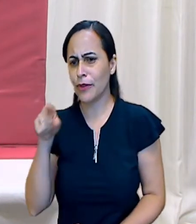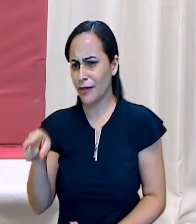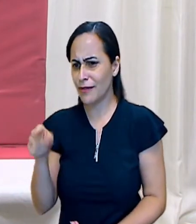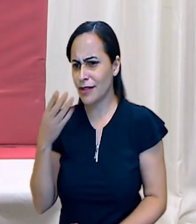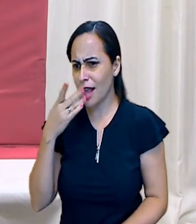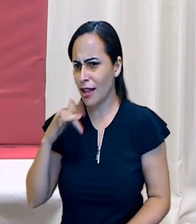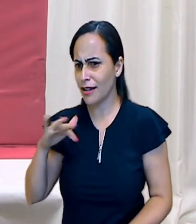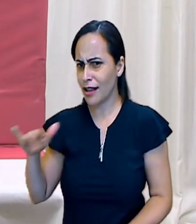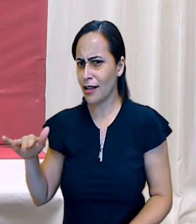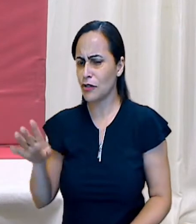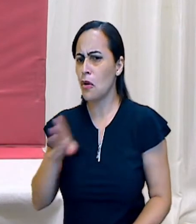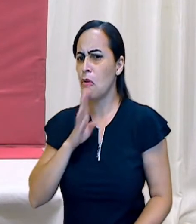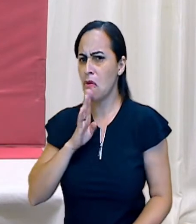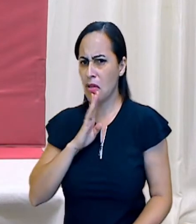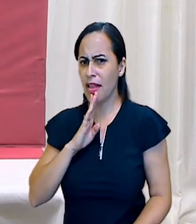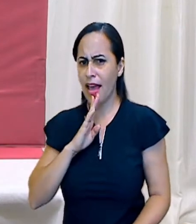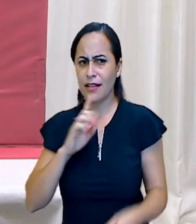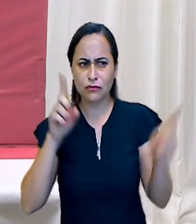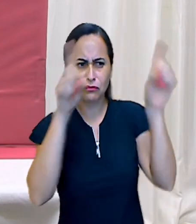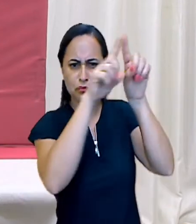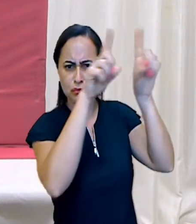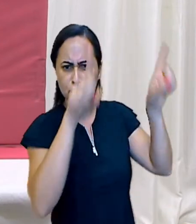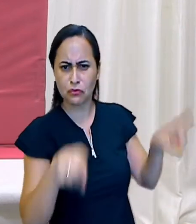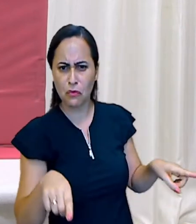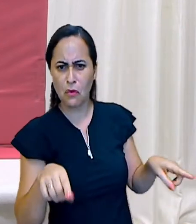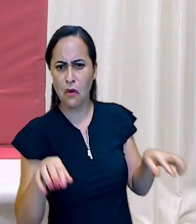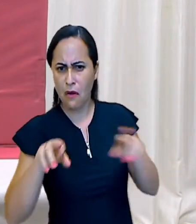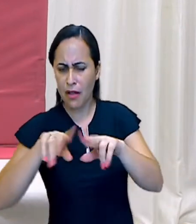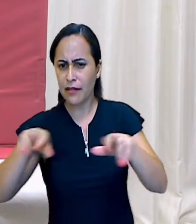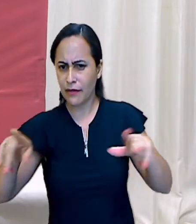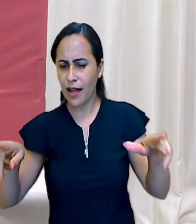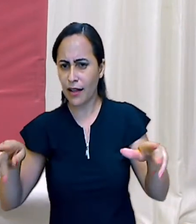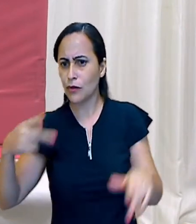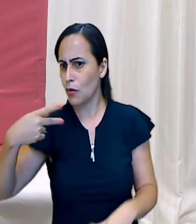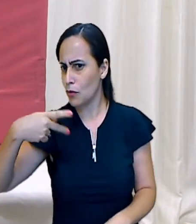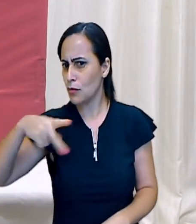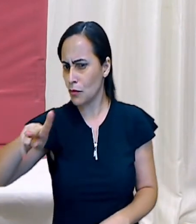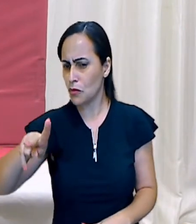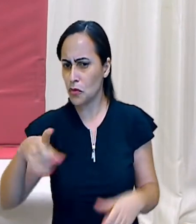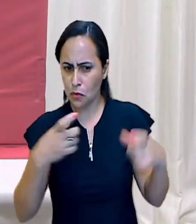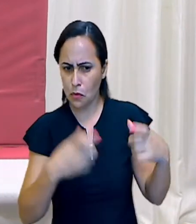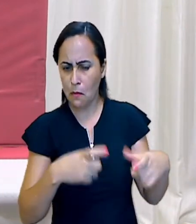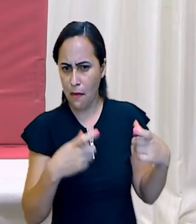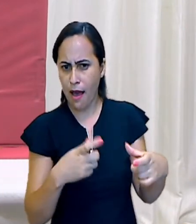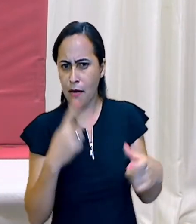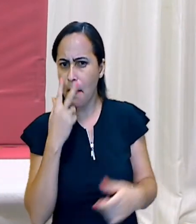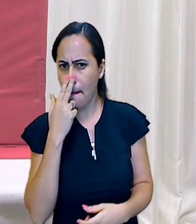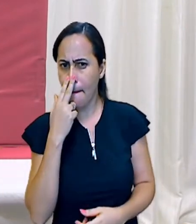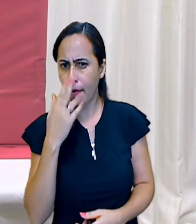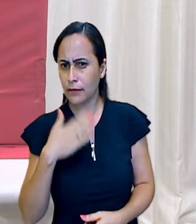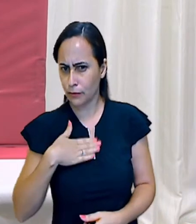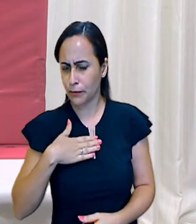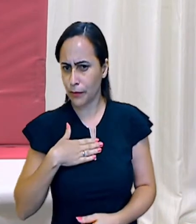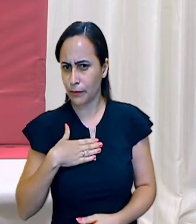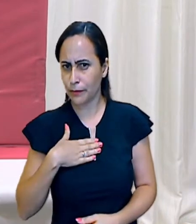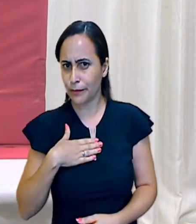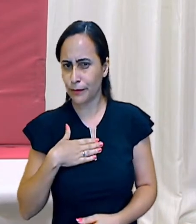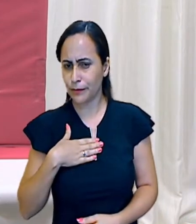conhecem essas lojas? O seu bairro se parece com o meu bairro?